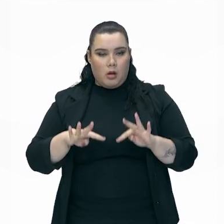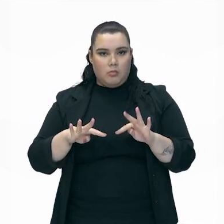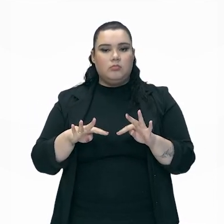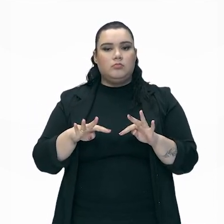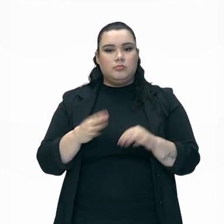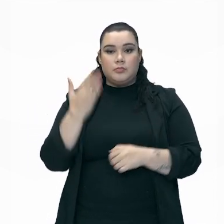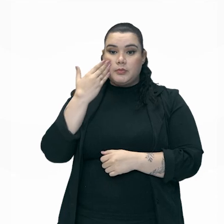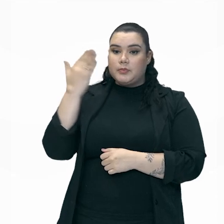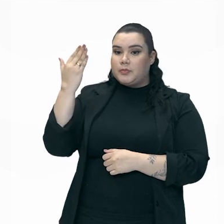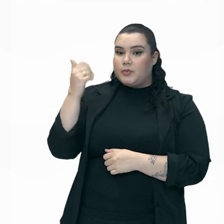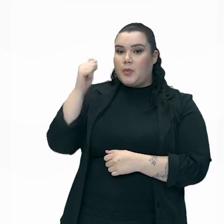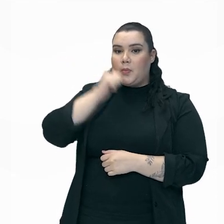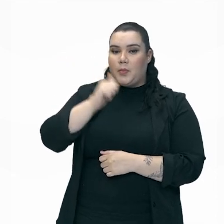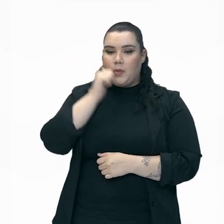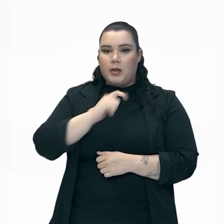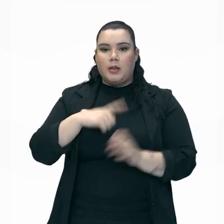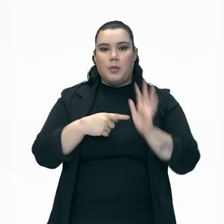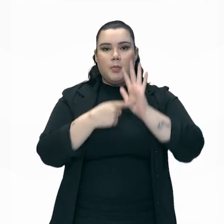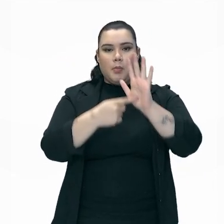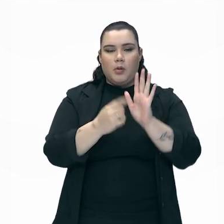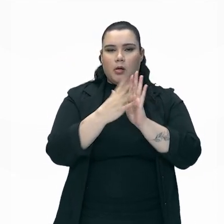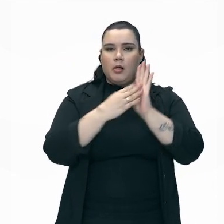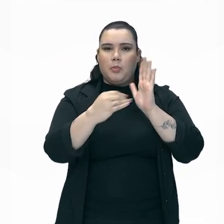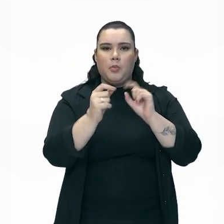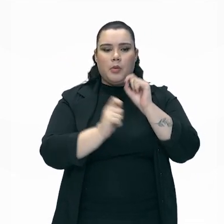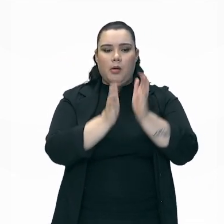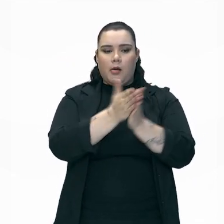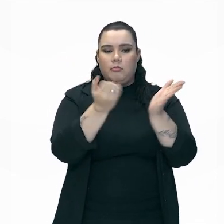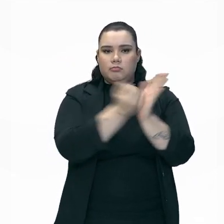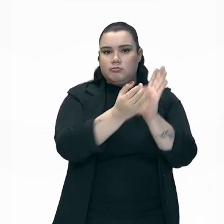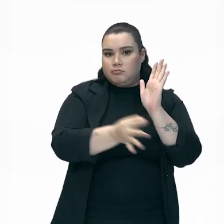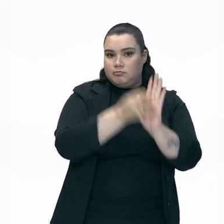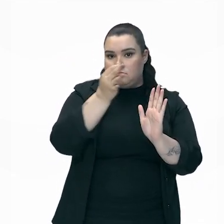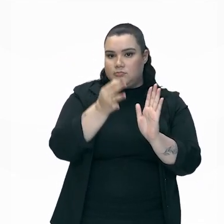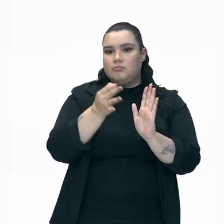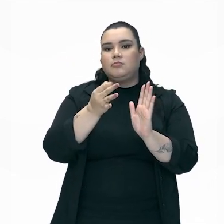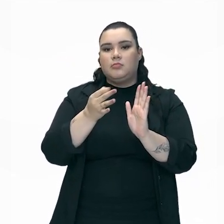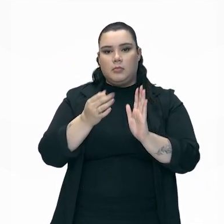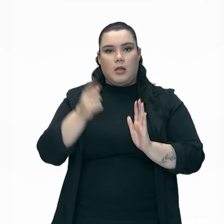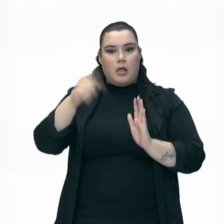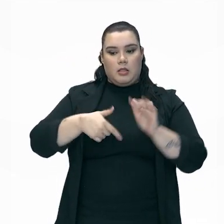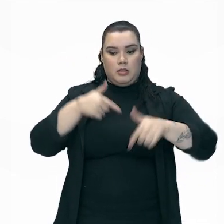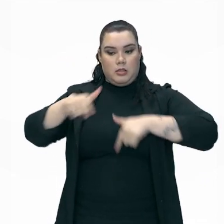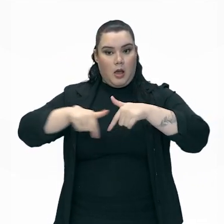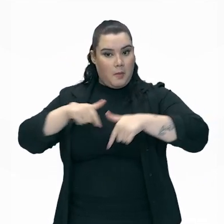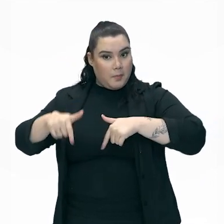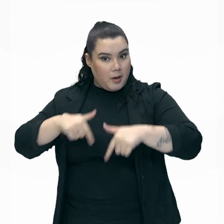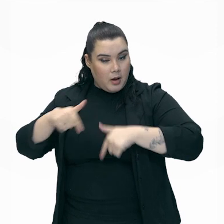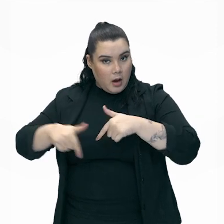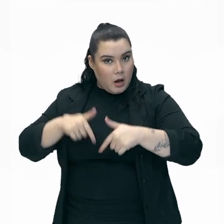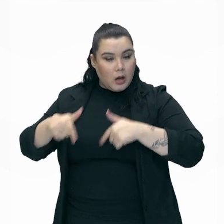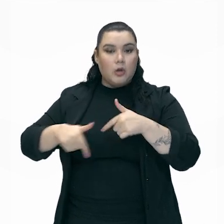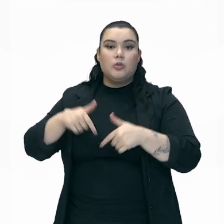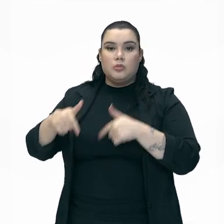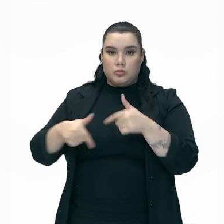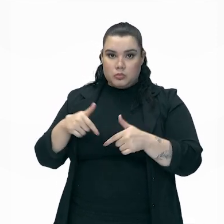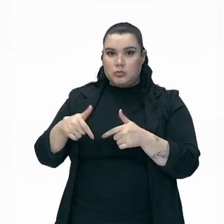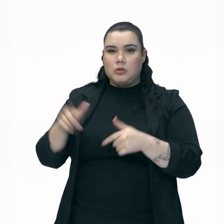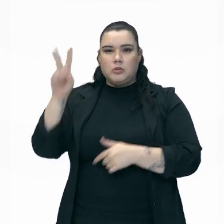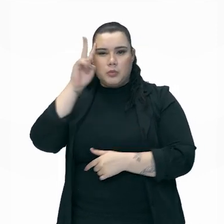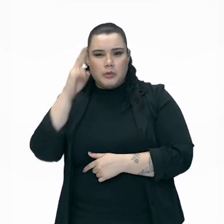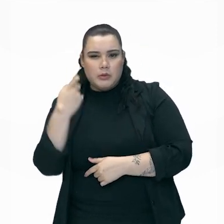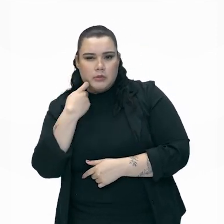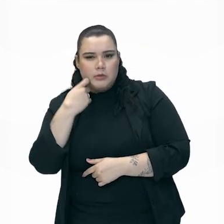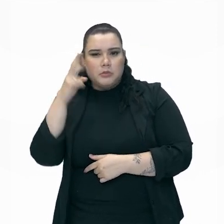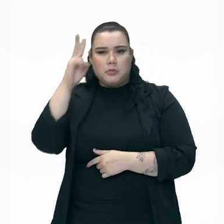mulher aí que está servindo de exemplo, está com uma carteira de trabalho na mão, significa que ela está trocando a sua força de trabalho ali, de segunda a sexta, de